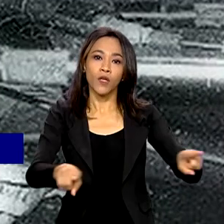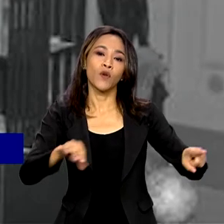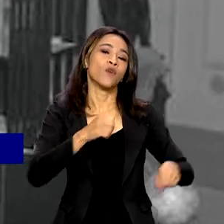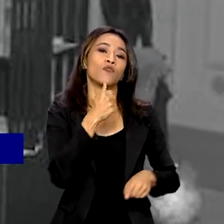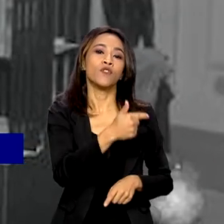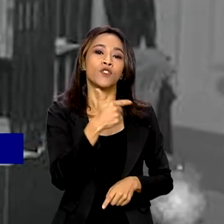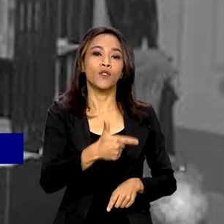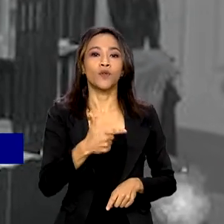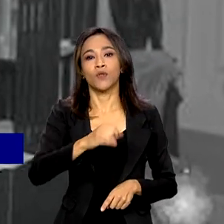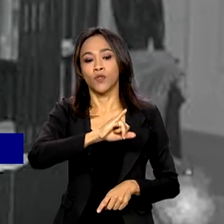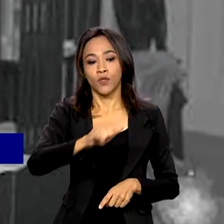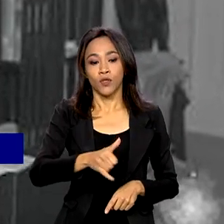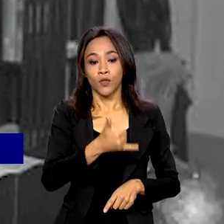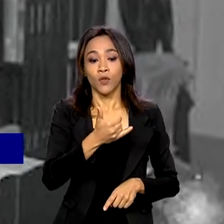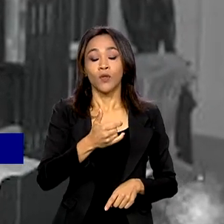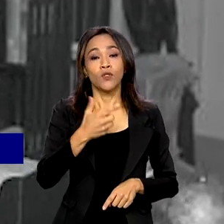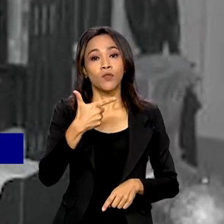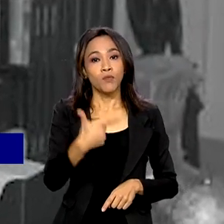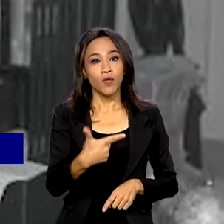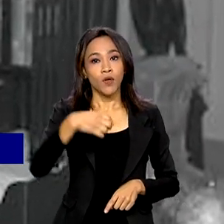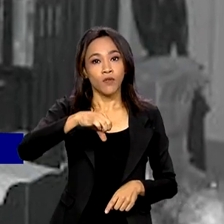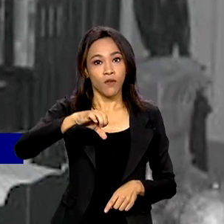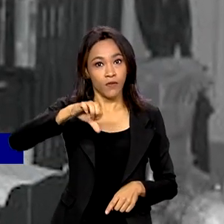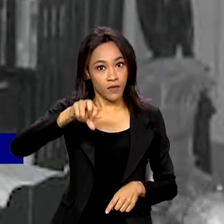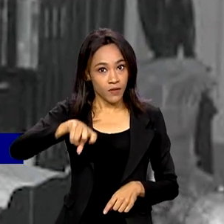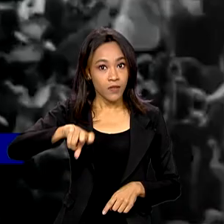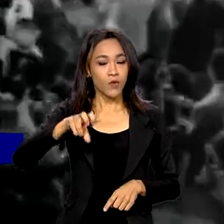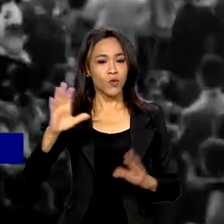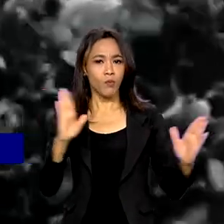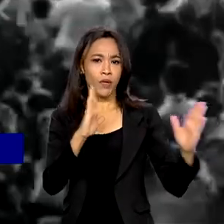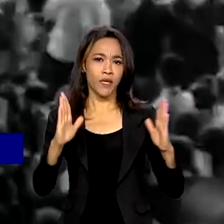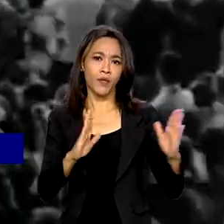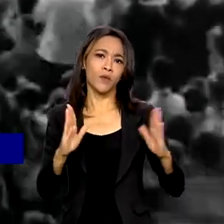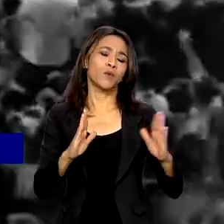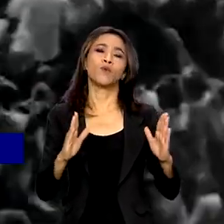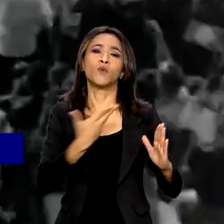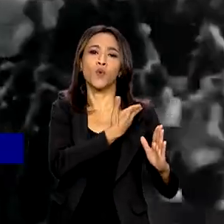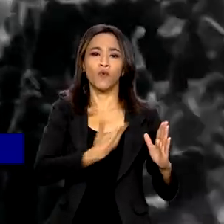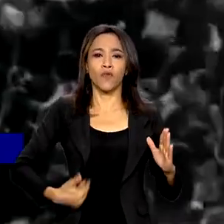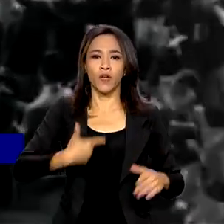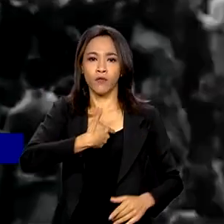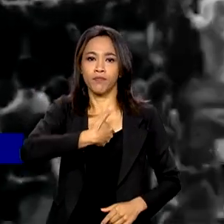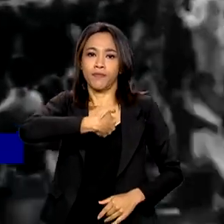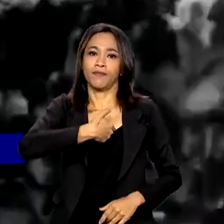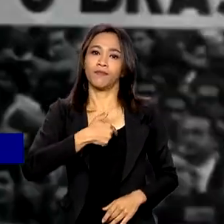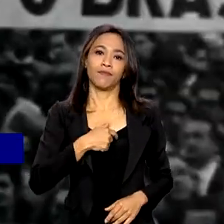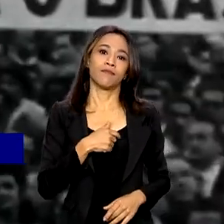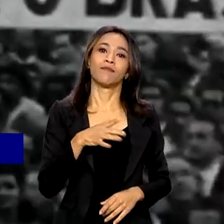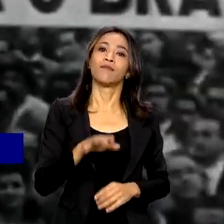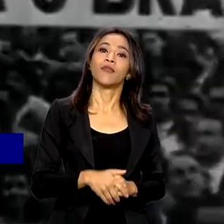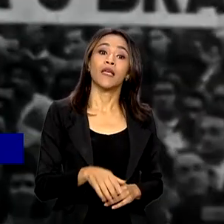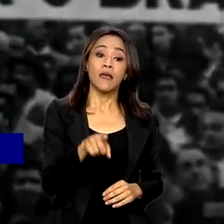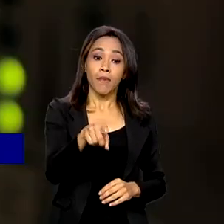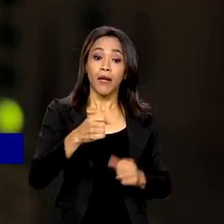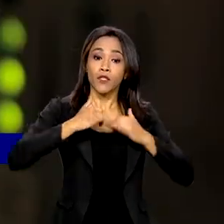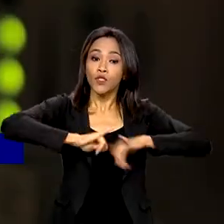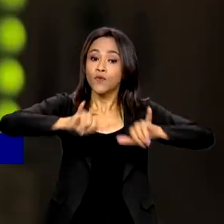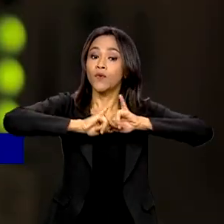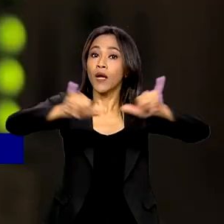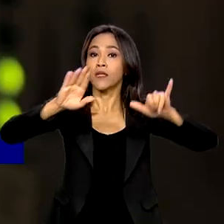1935, durante o governo de Getúlio Vargas, para divulgar os principais acontecimentos do país.